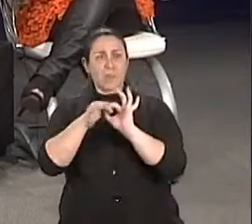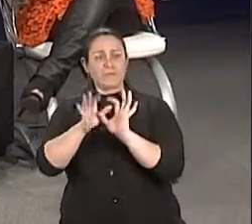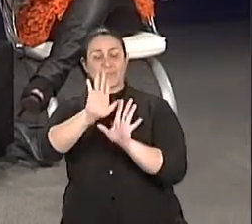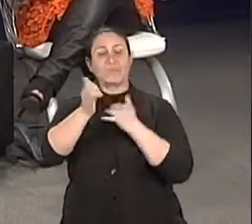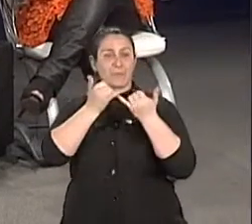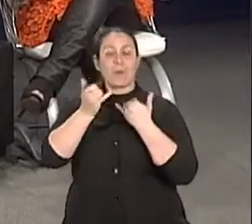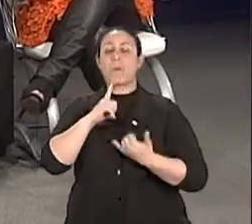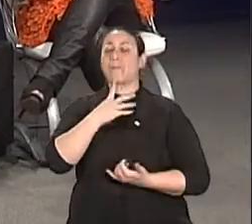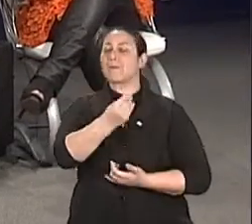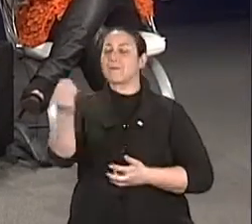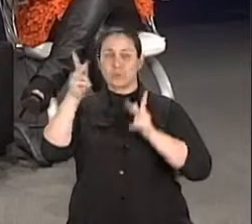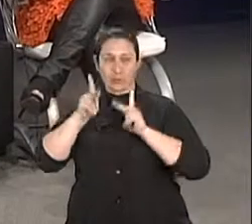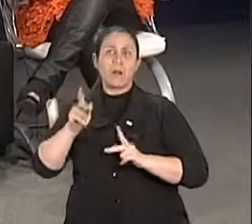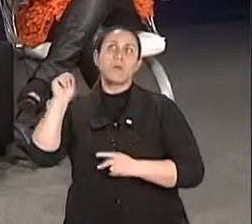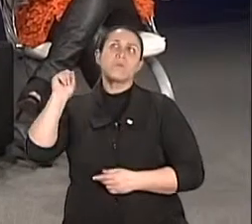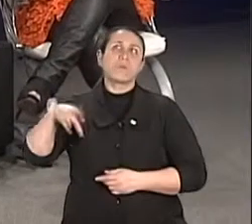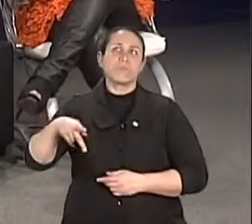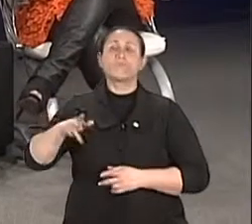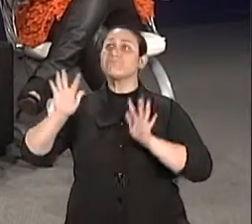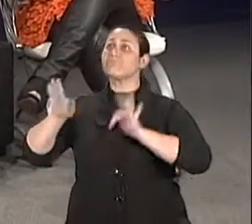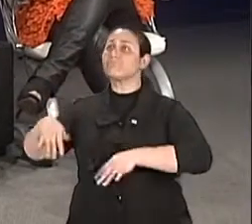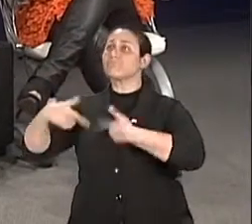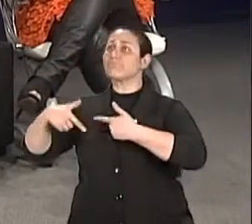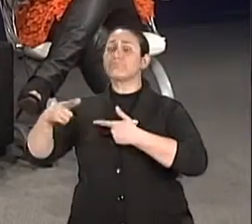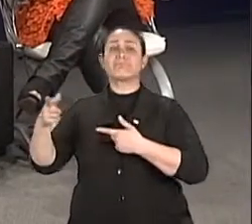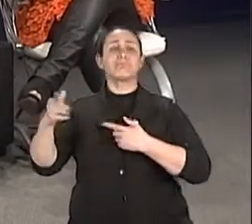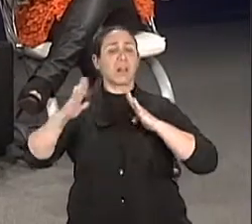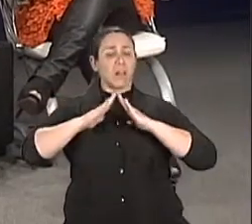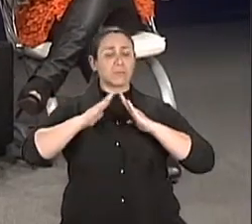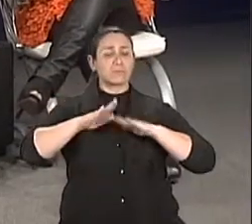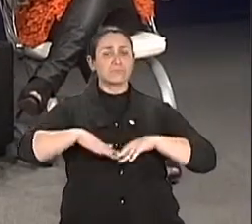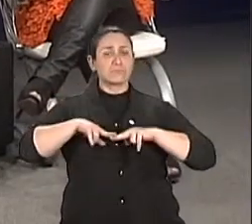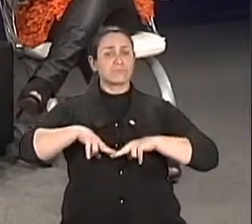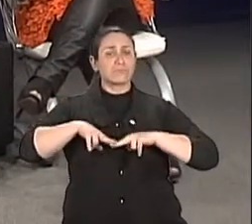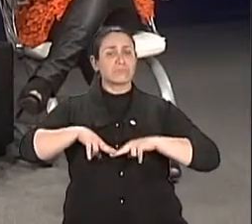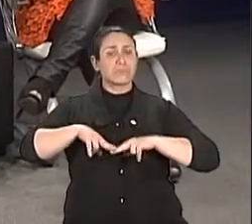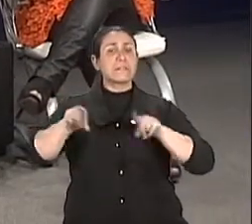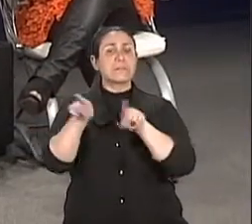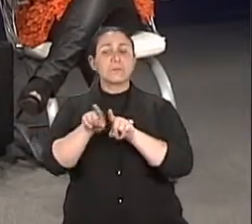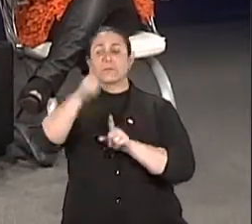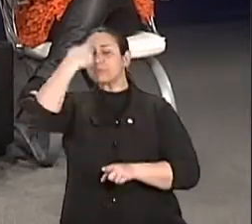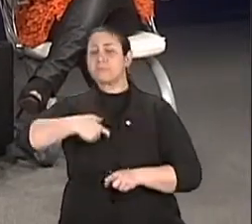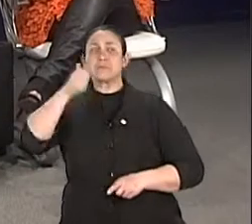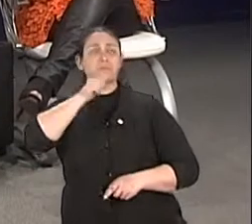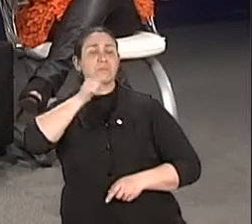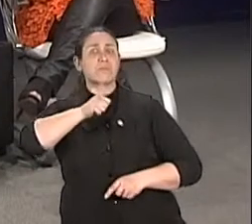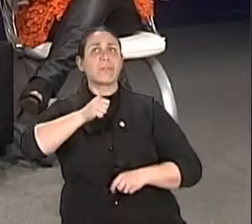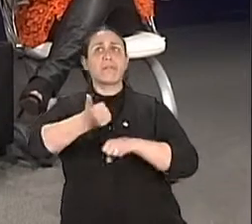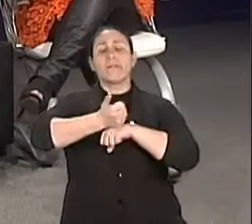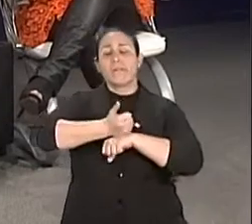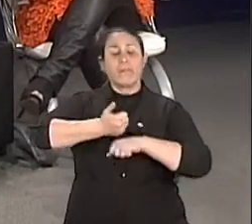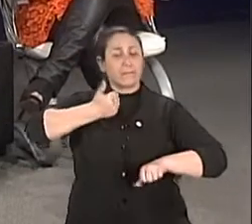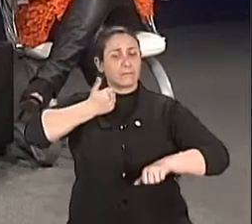aposentado que volta pra casa, é a mulher, se foi uma profissional fora de casa e não só em casa, ela também volta. E